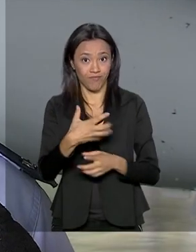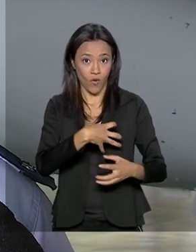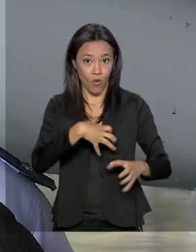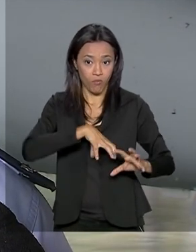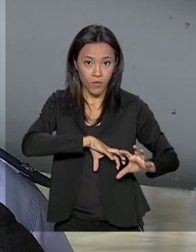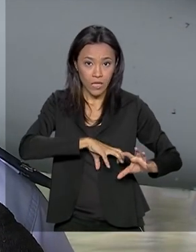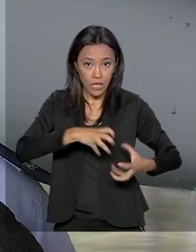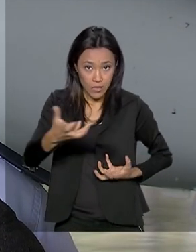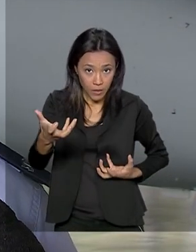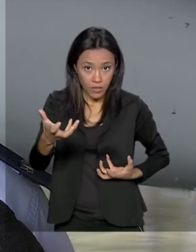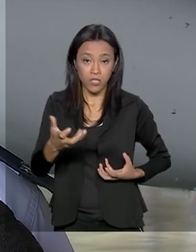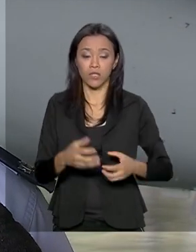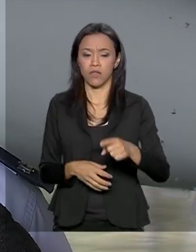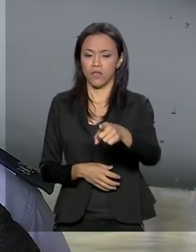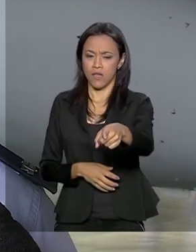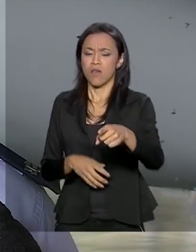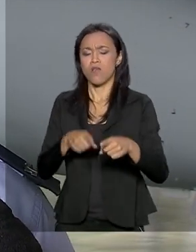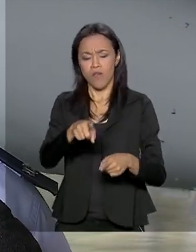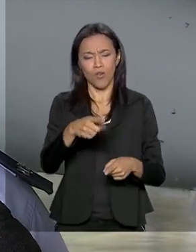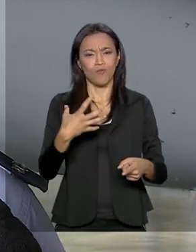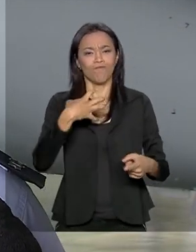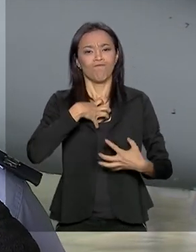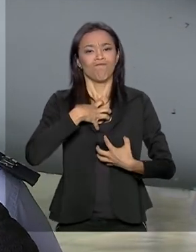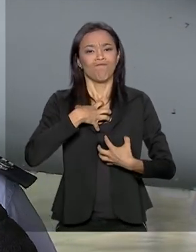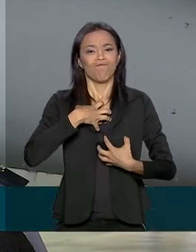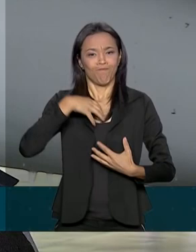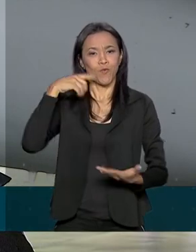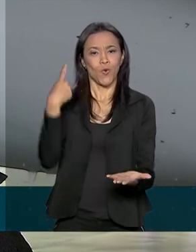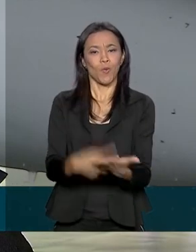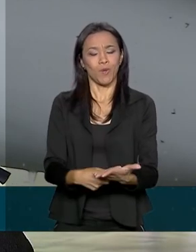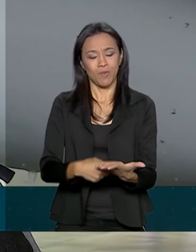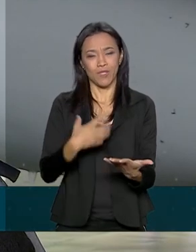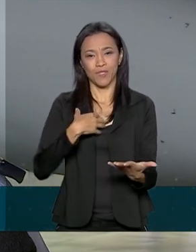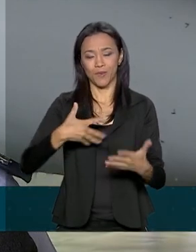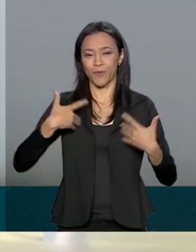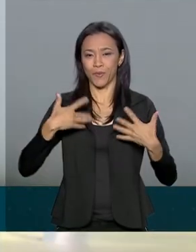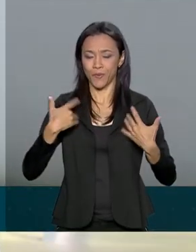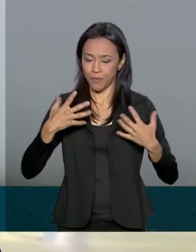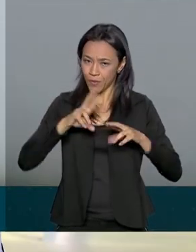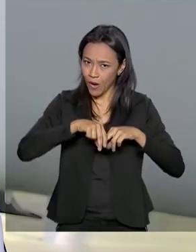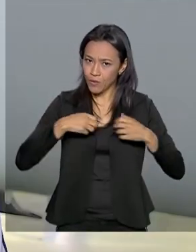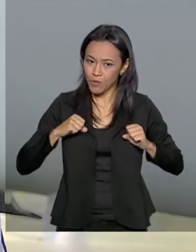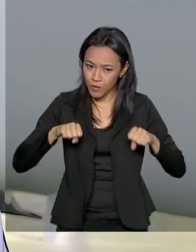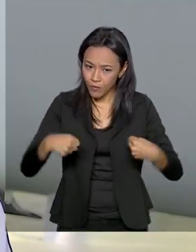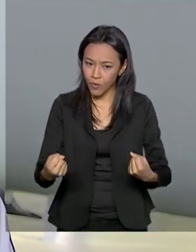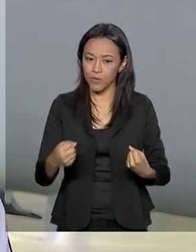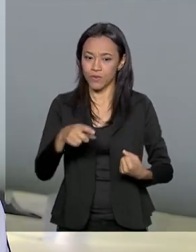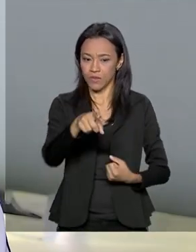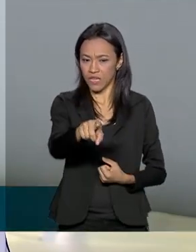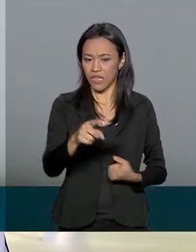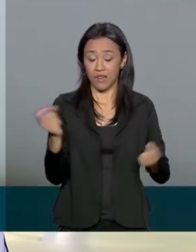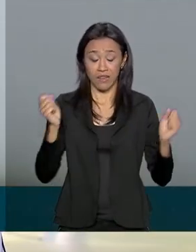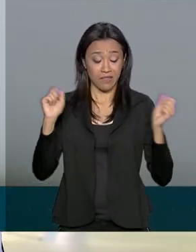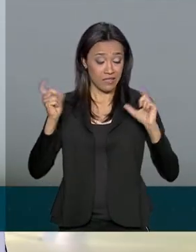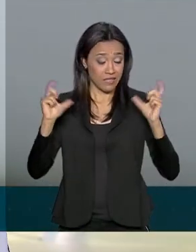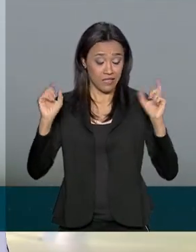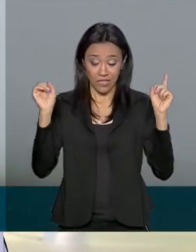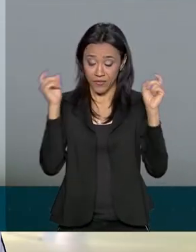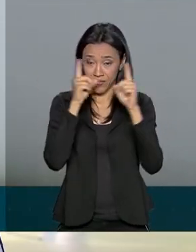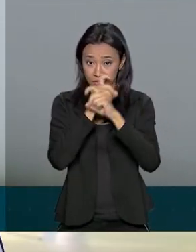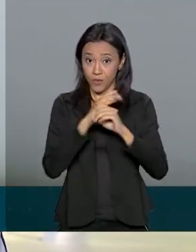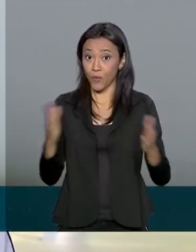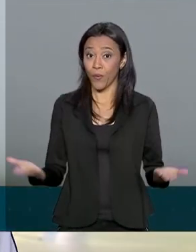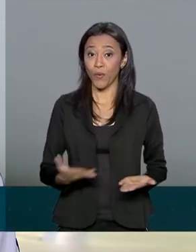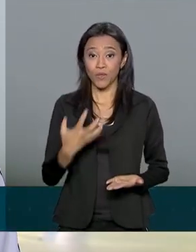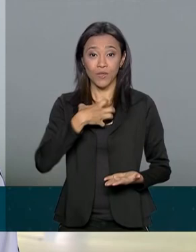realmente sente o dever cumprido, né? Acho que uma vida foi salva com o nosso esforço e o nosso trabalho. Era um terror minha vida, né? Hoje eu estou feliz, hoje